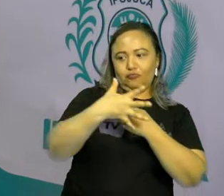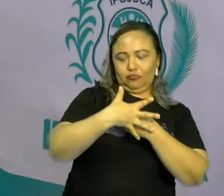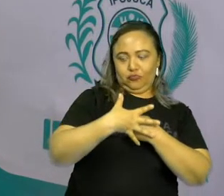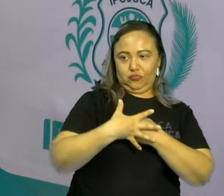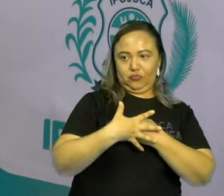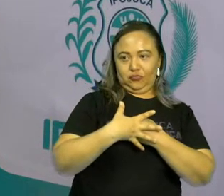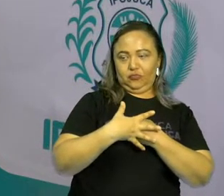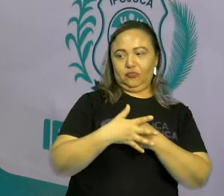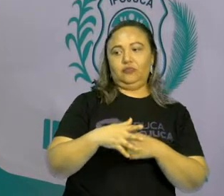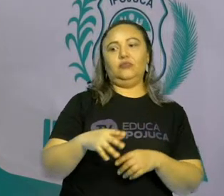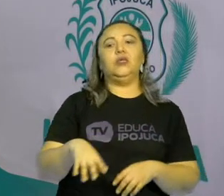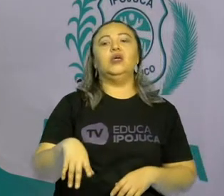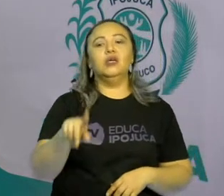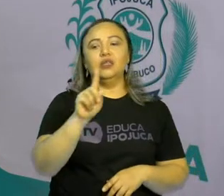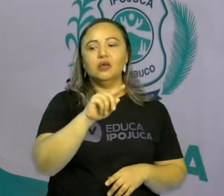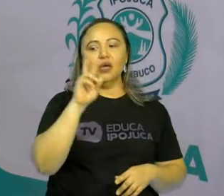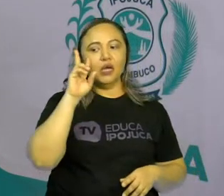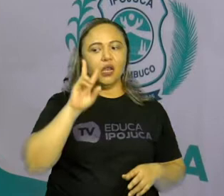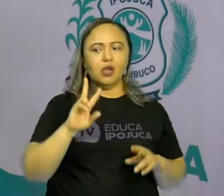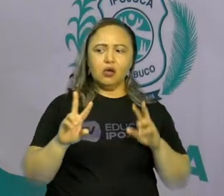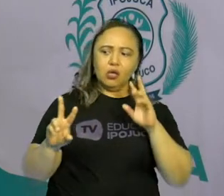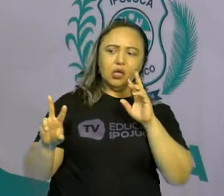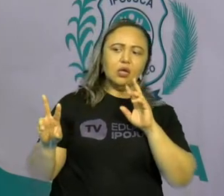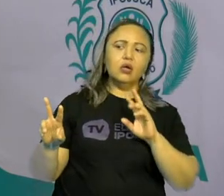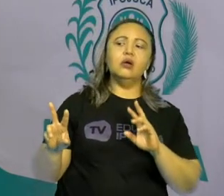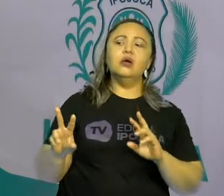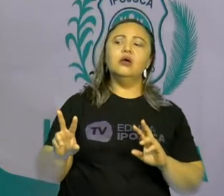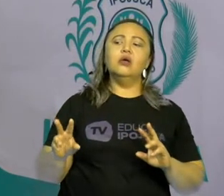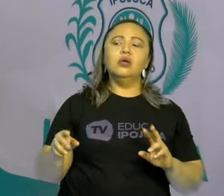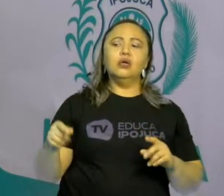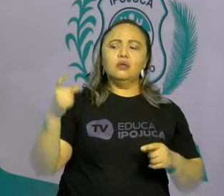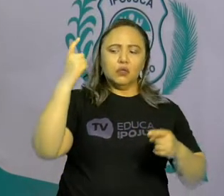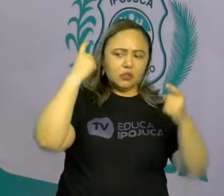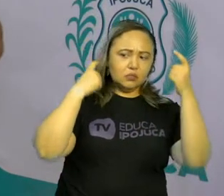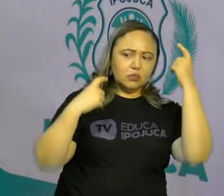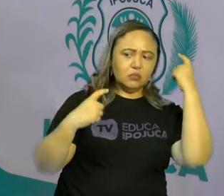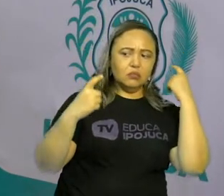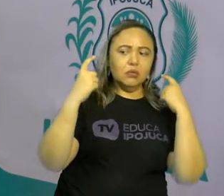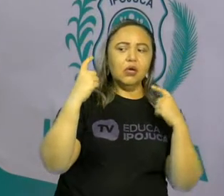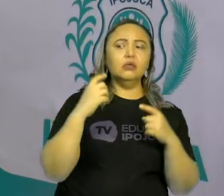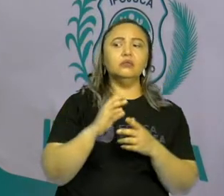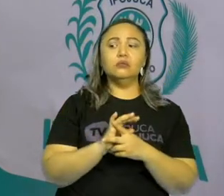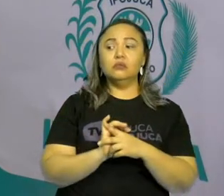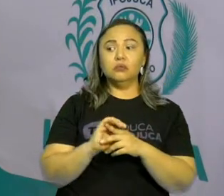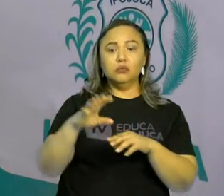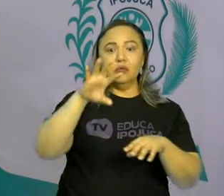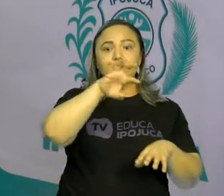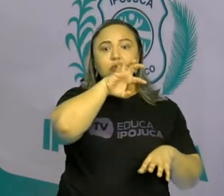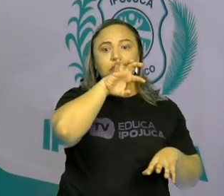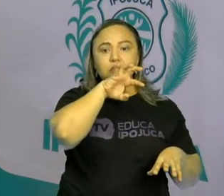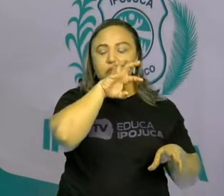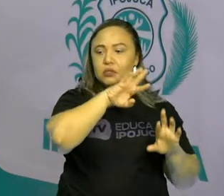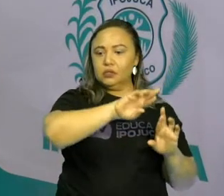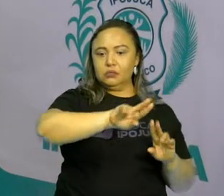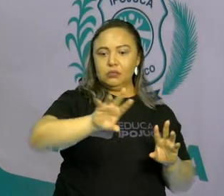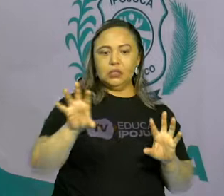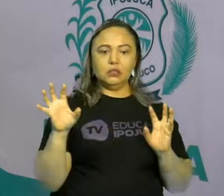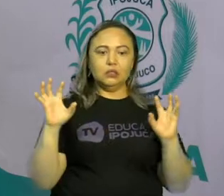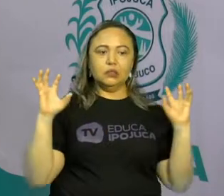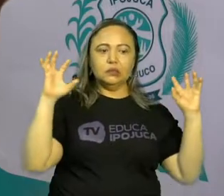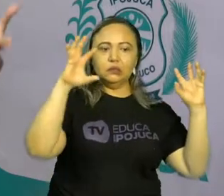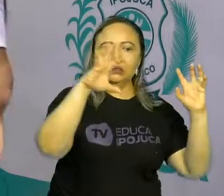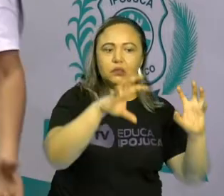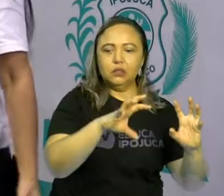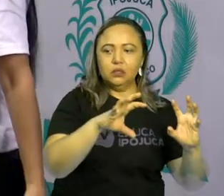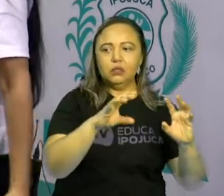ter esse entendimento, eles começaram a se preocupar em se defender de ataques de outros animais e